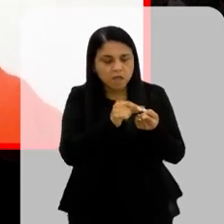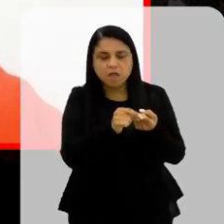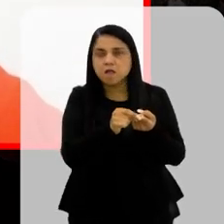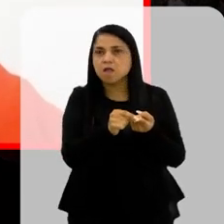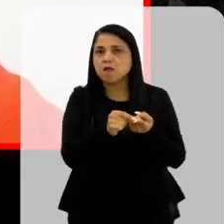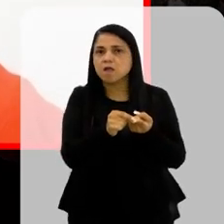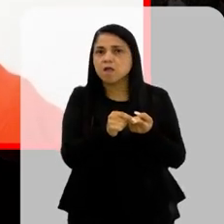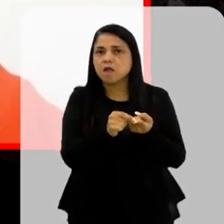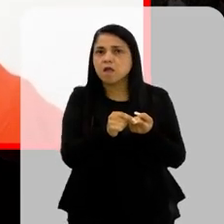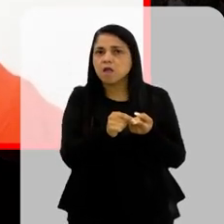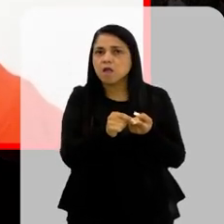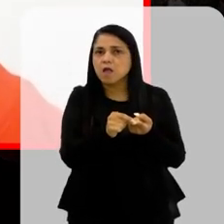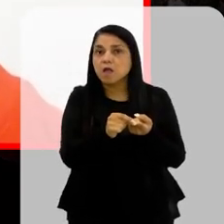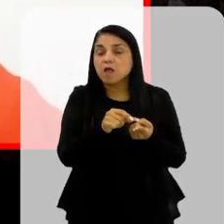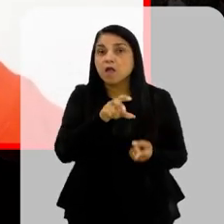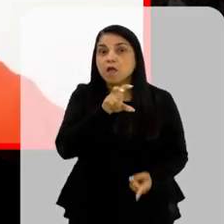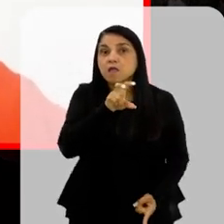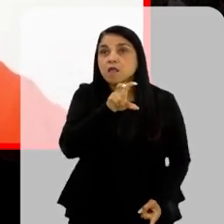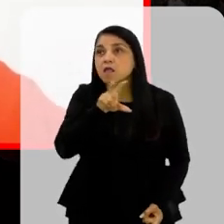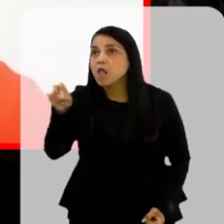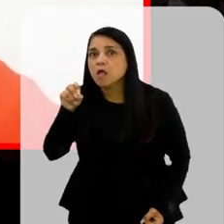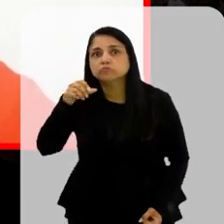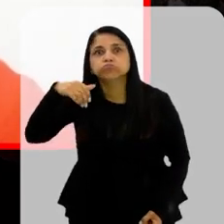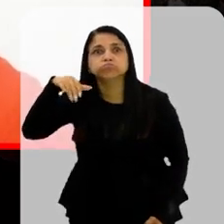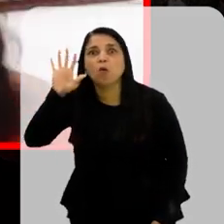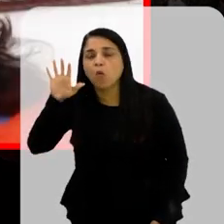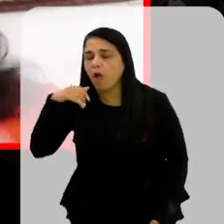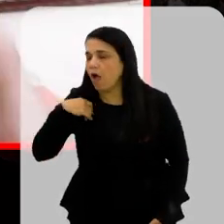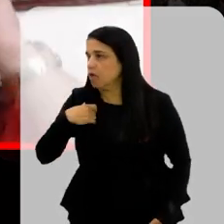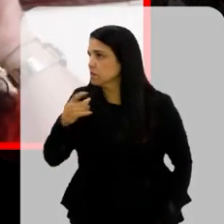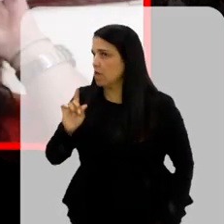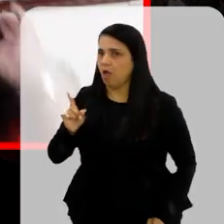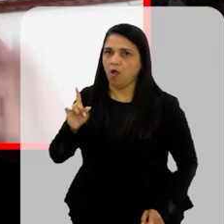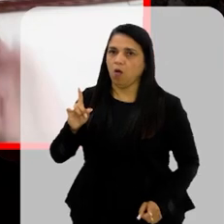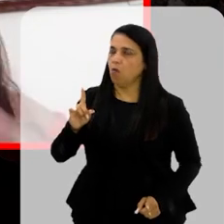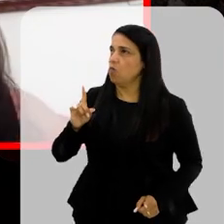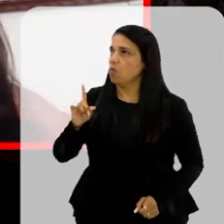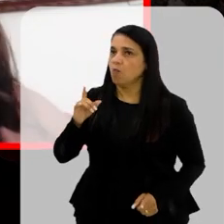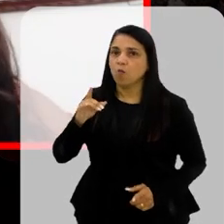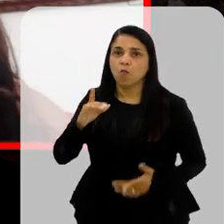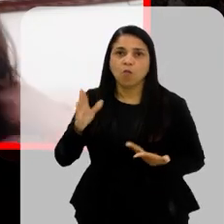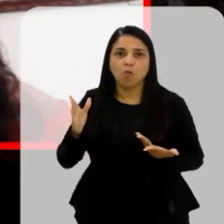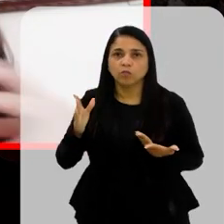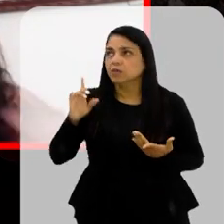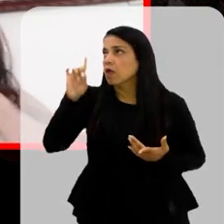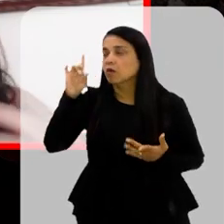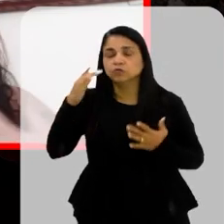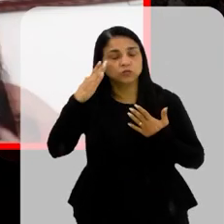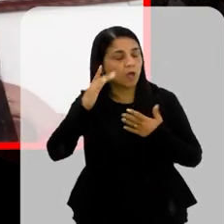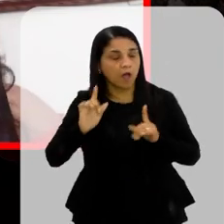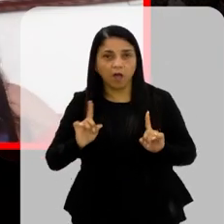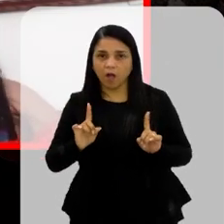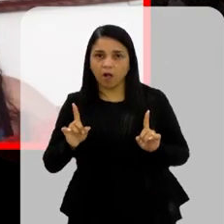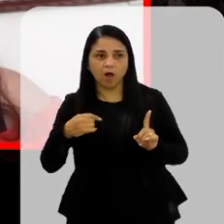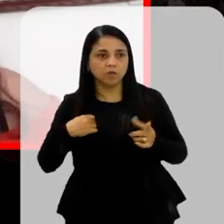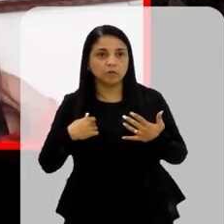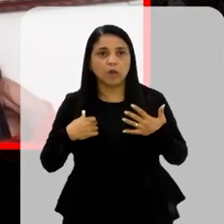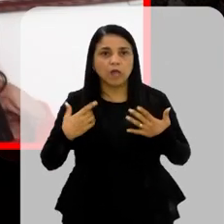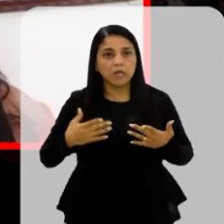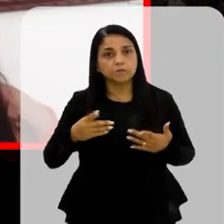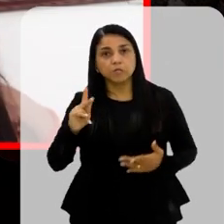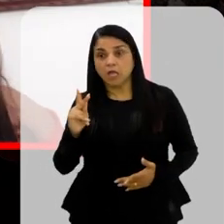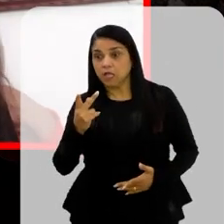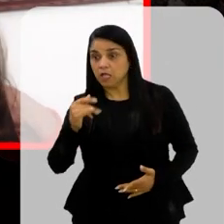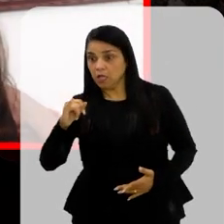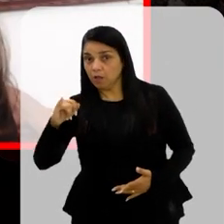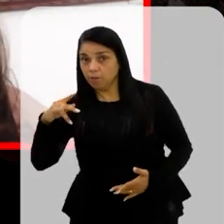No que ele mediu Novamente A glicemia Deu 500 E pouco Eu falei Não gente Pelo amor de Deus Impossível Aí começou Aquela paranoia Porque ele poderia